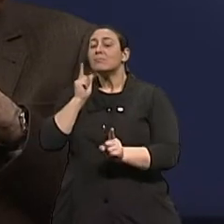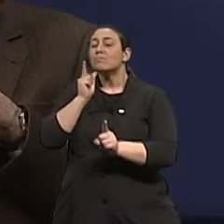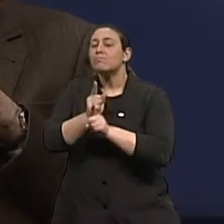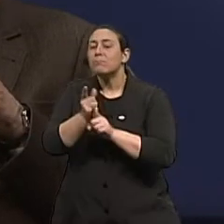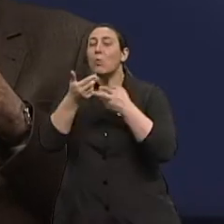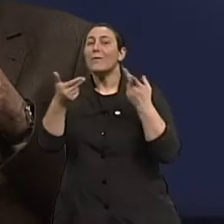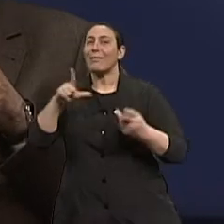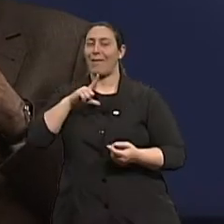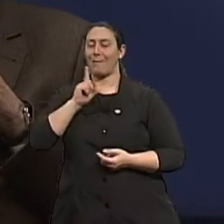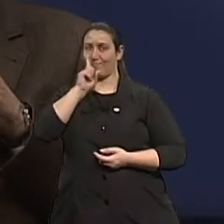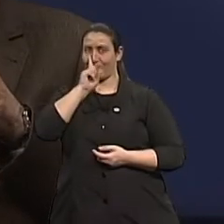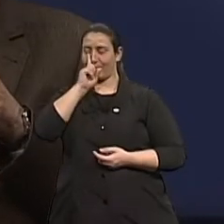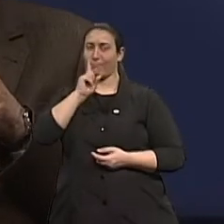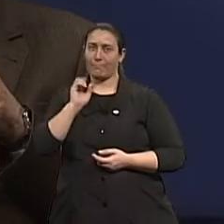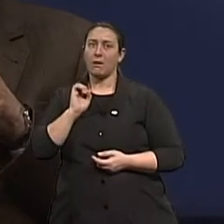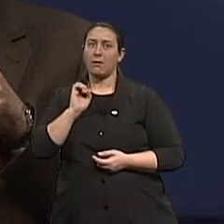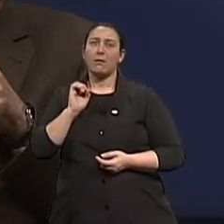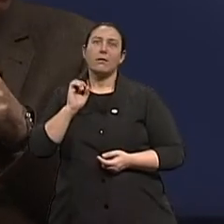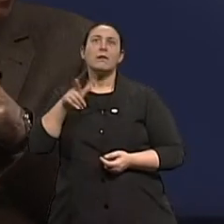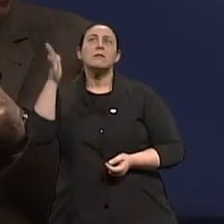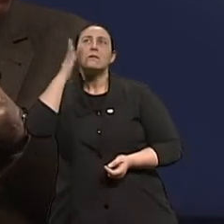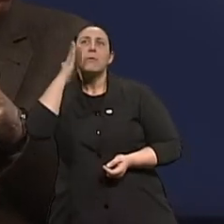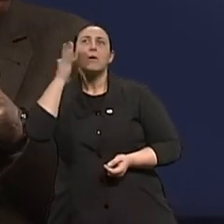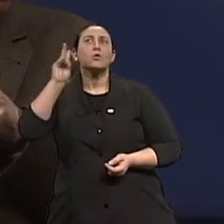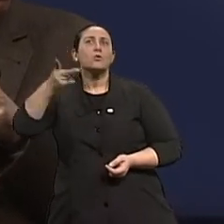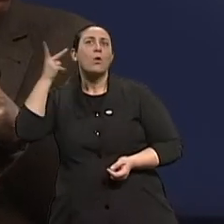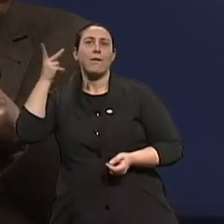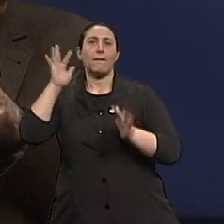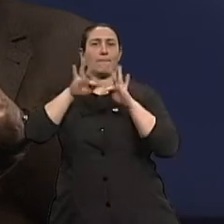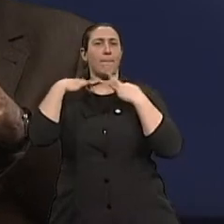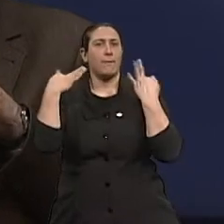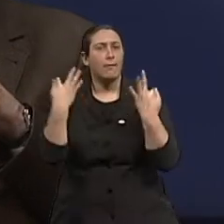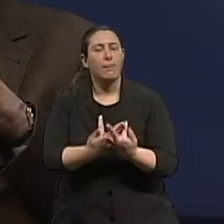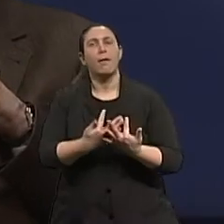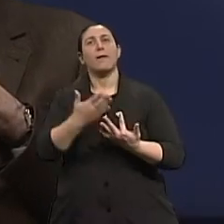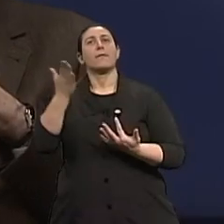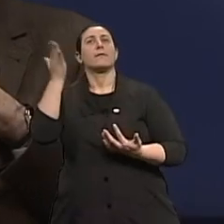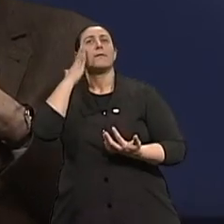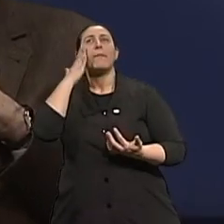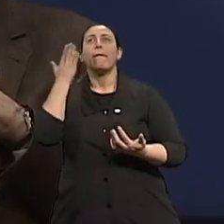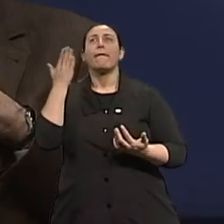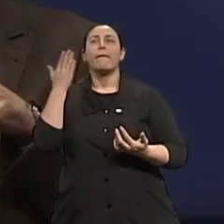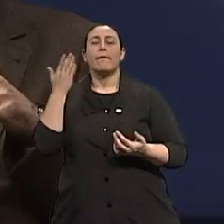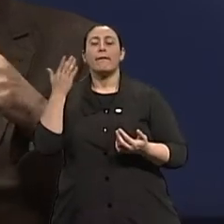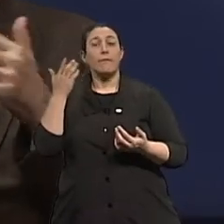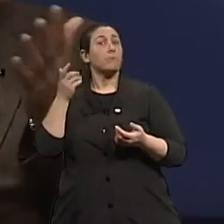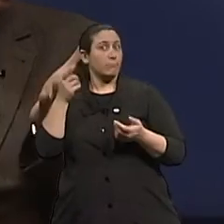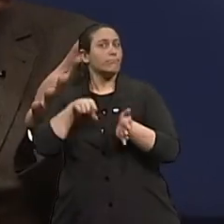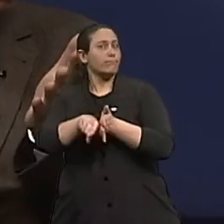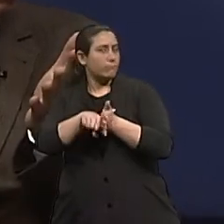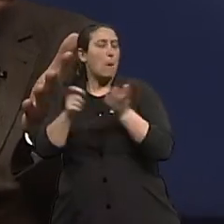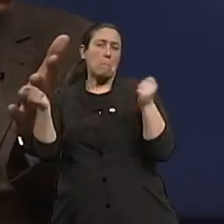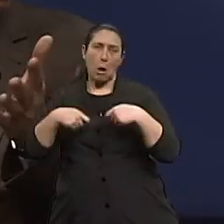risco. E aí, saber a história familiar dos pacientes. Isso pode ser